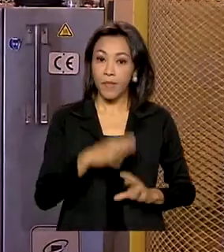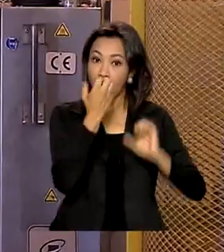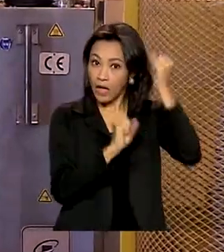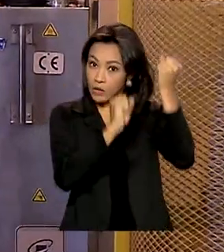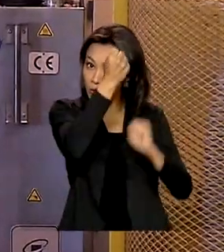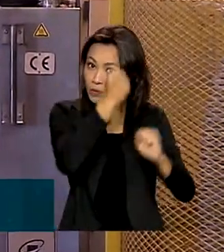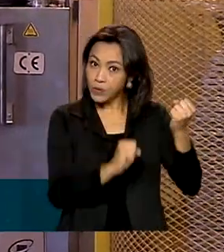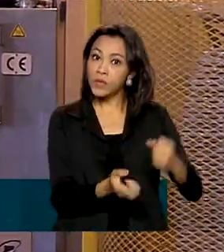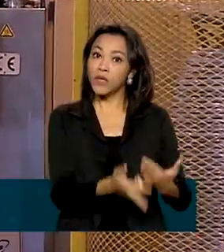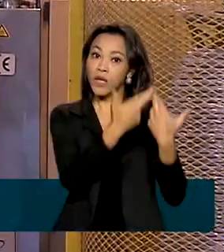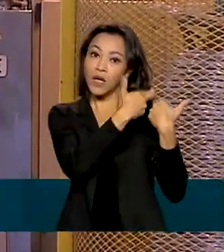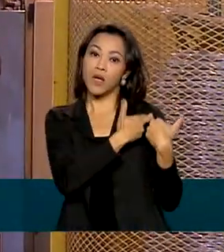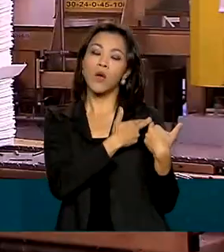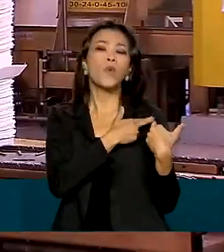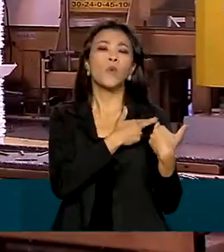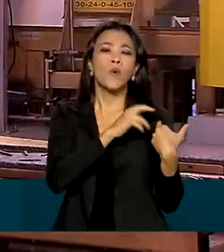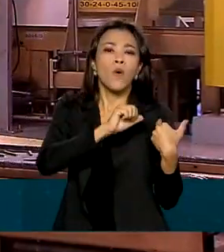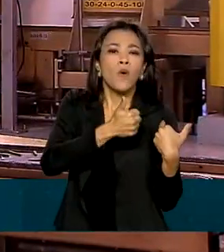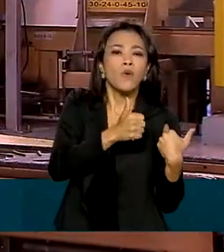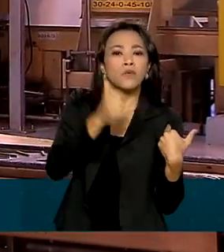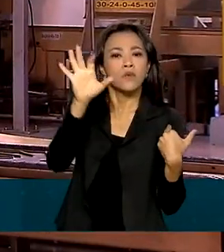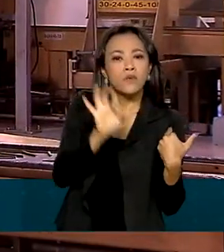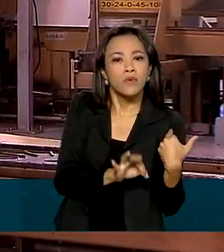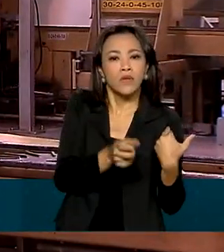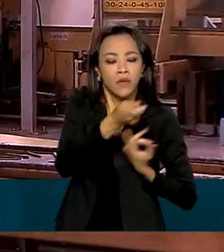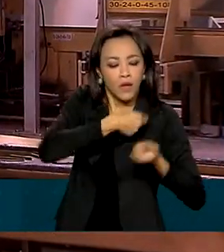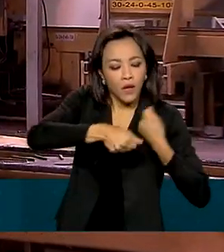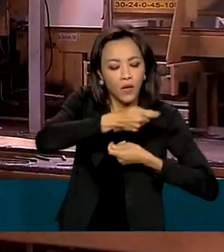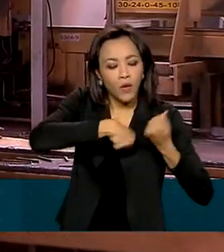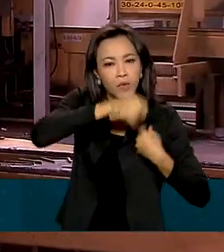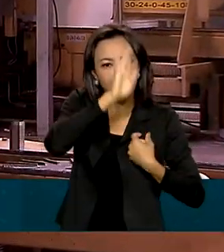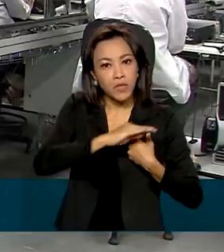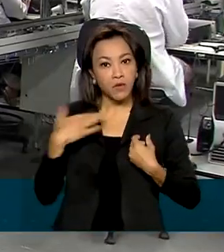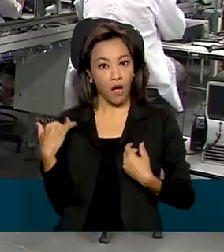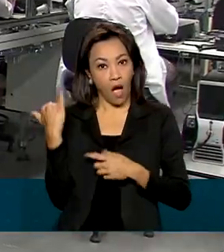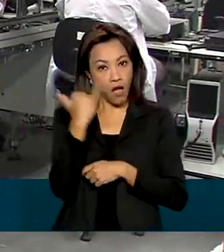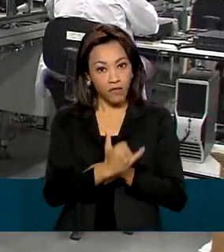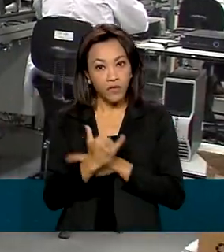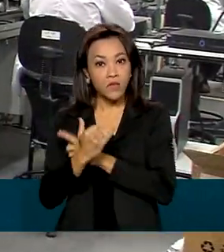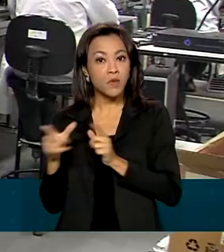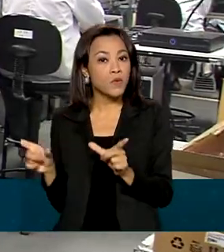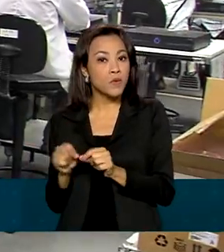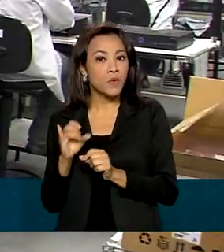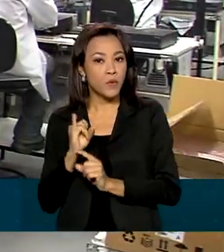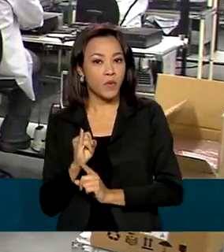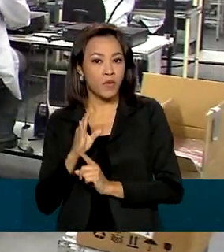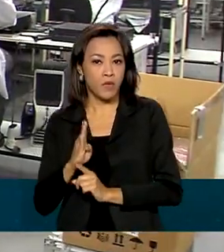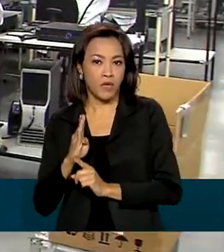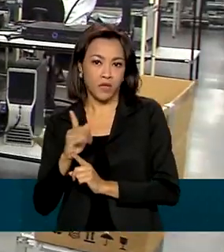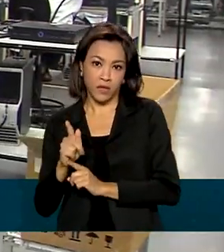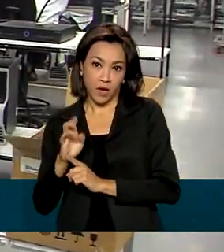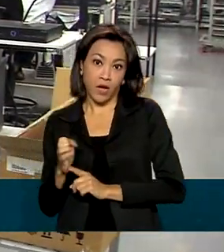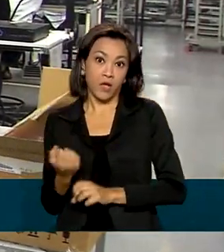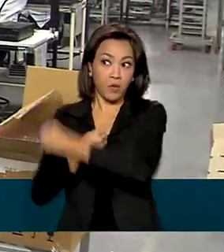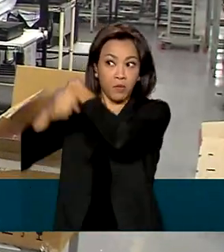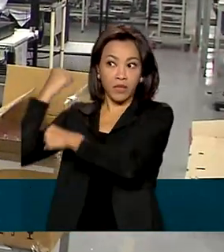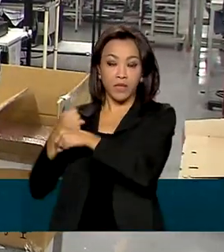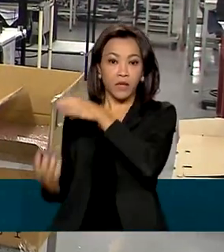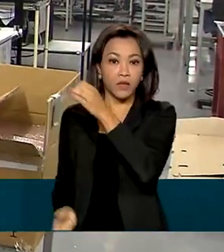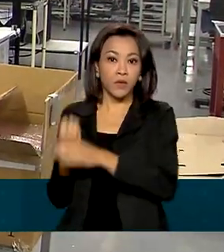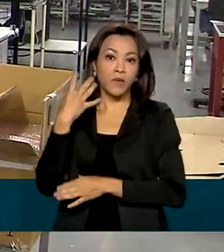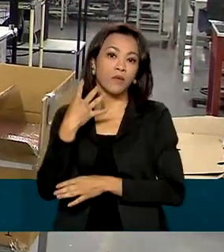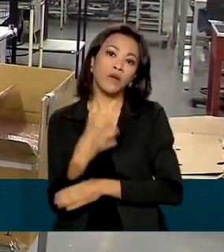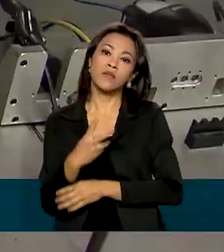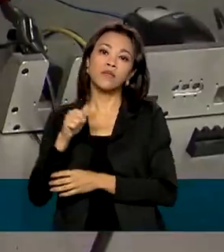responsável por cerca de 11% da economia brasileira, segundo o IBGE. Só no ano passado, criou mais de 475